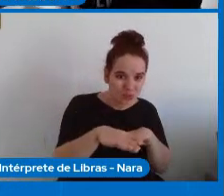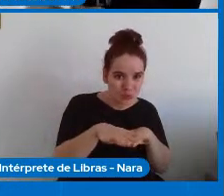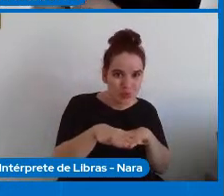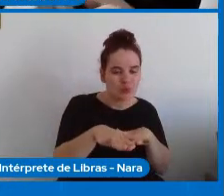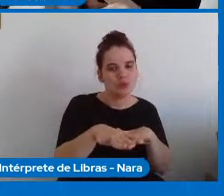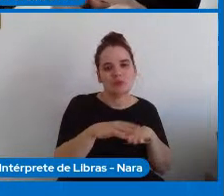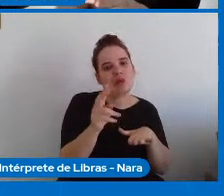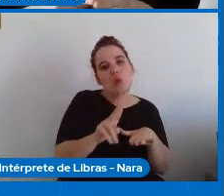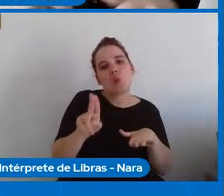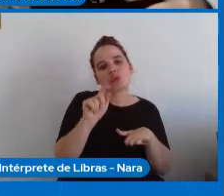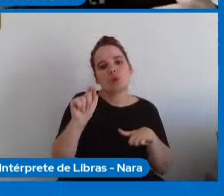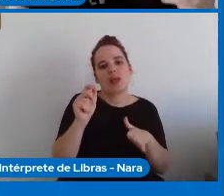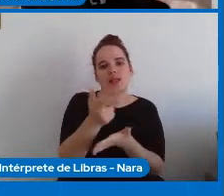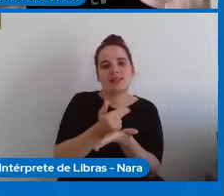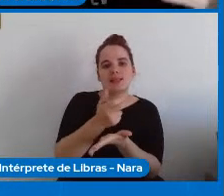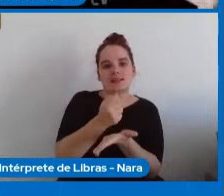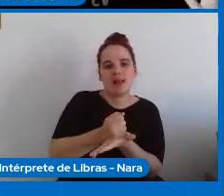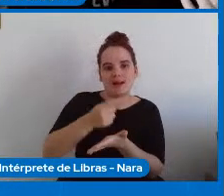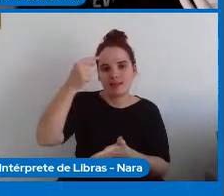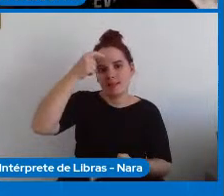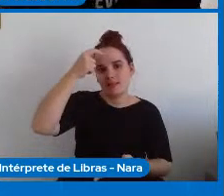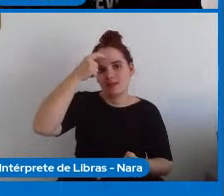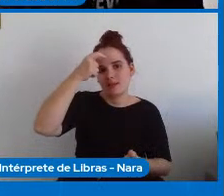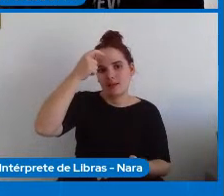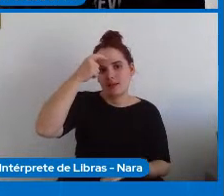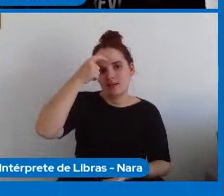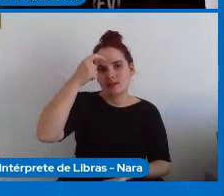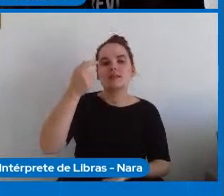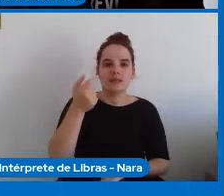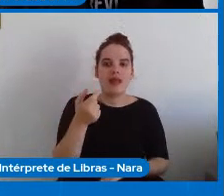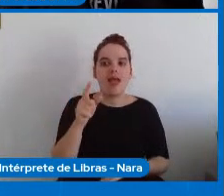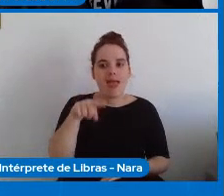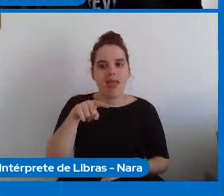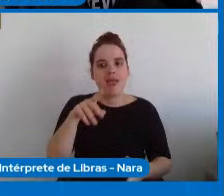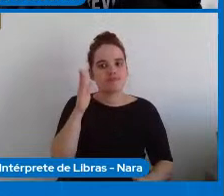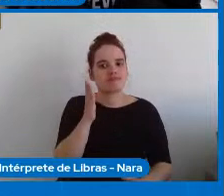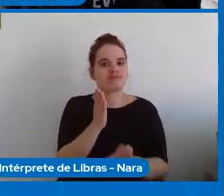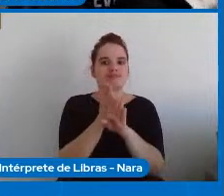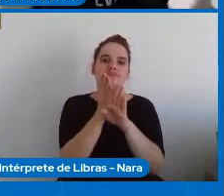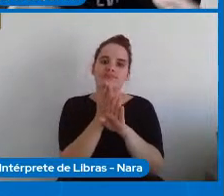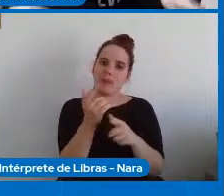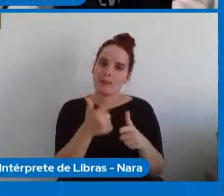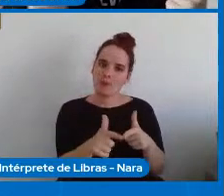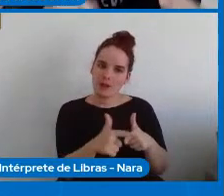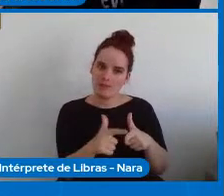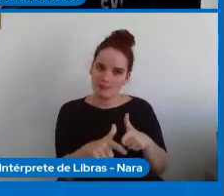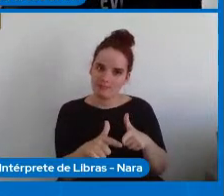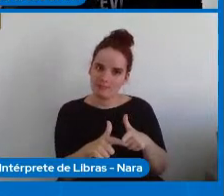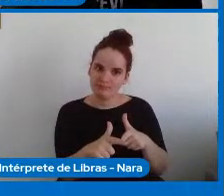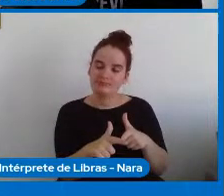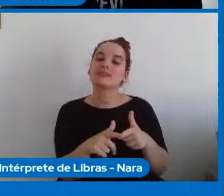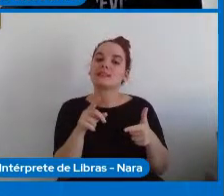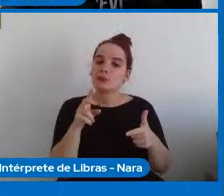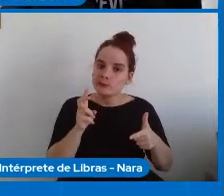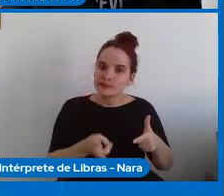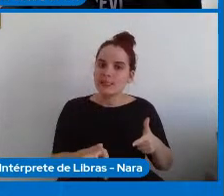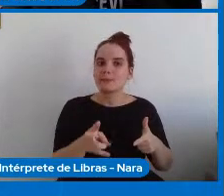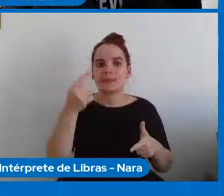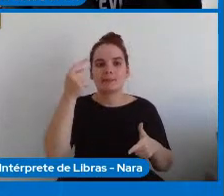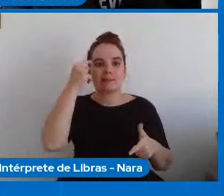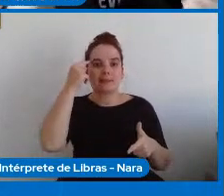que nós temos usado hoje as pessoas tem que entender e achar um problema e essa é uma das poucas oportunidades